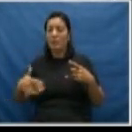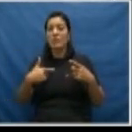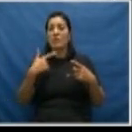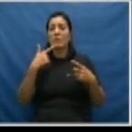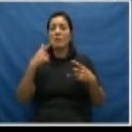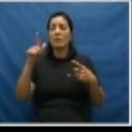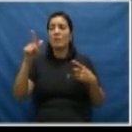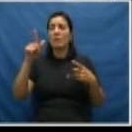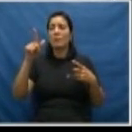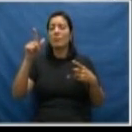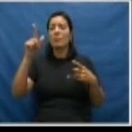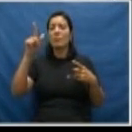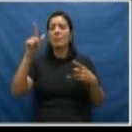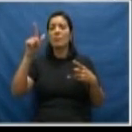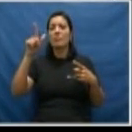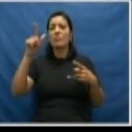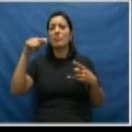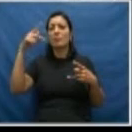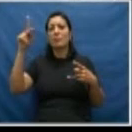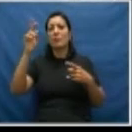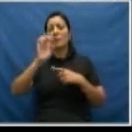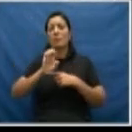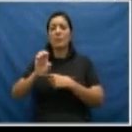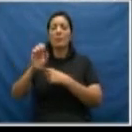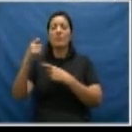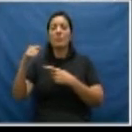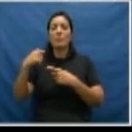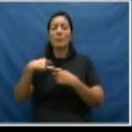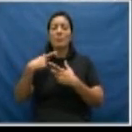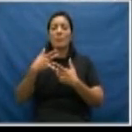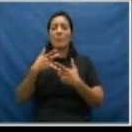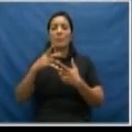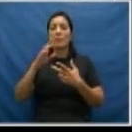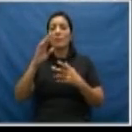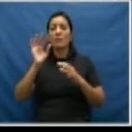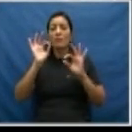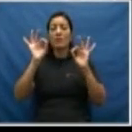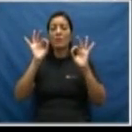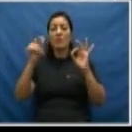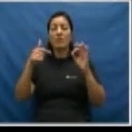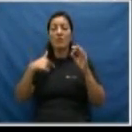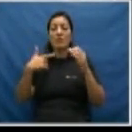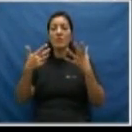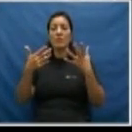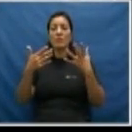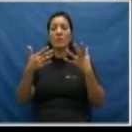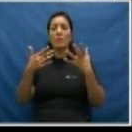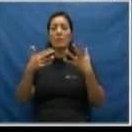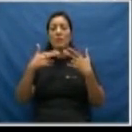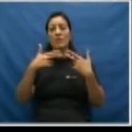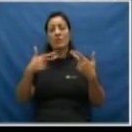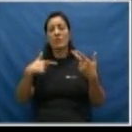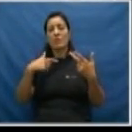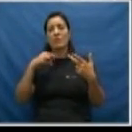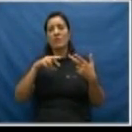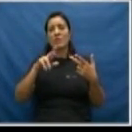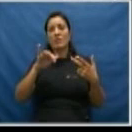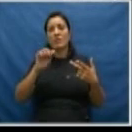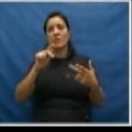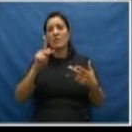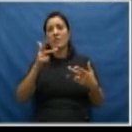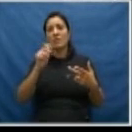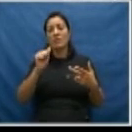O papel do Estado, que tem que instalar os juizados especiais criminais para os casos da Lei Maria da Penha,